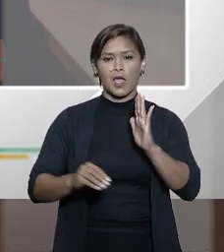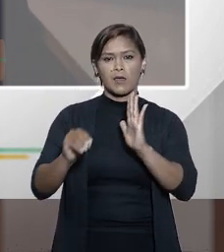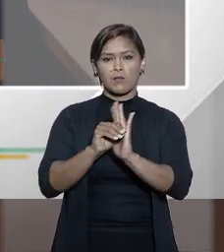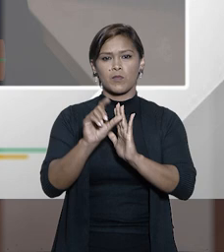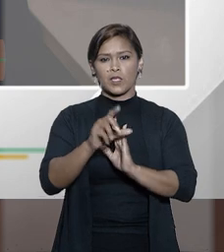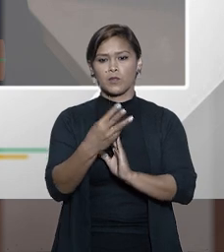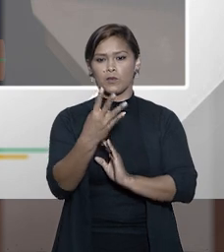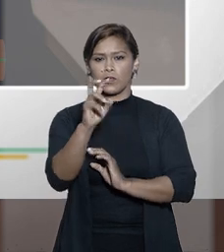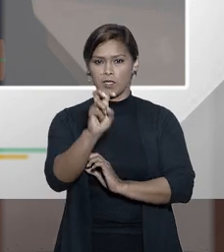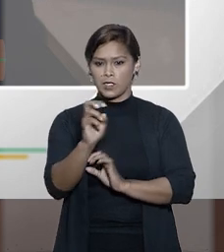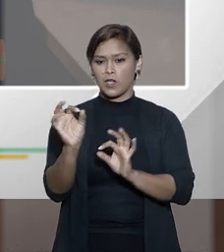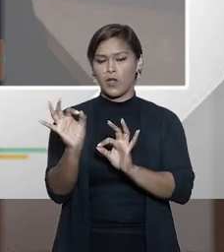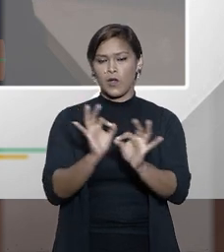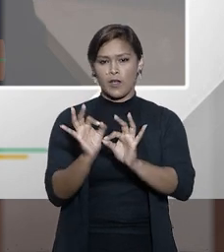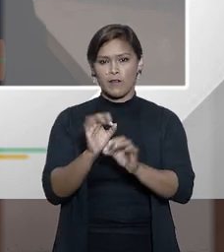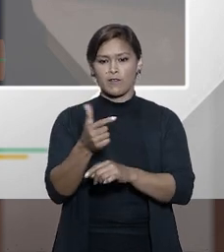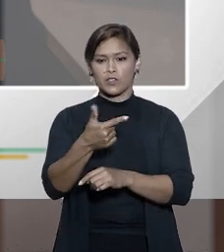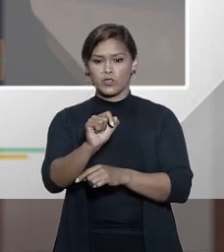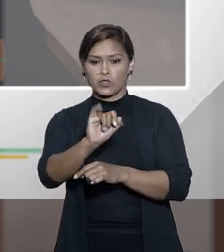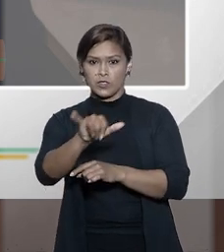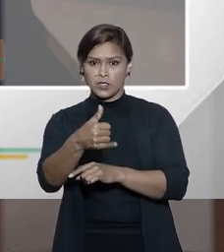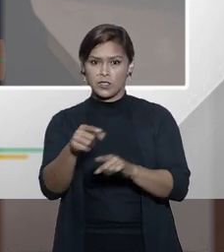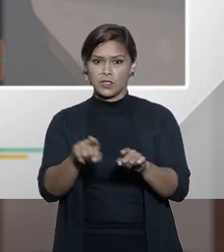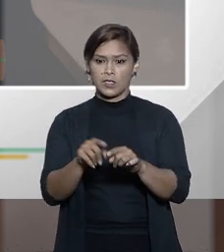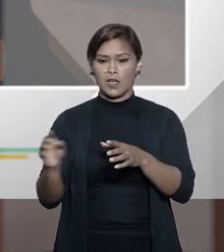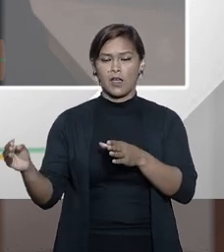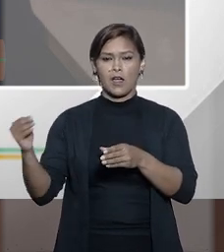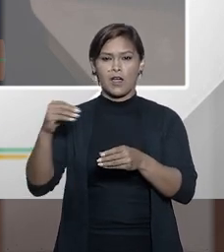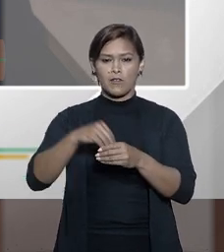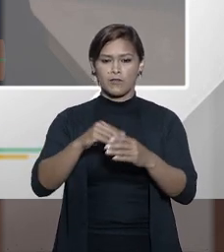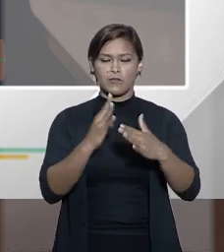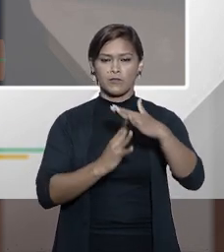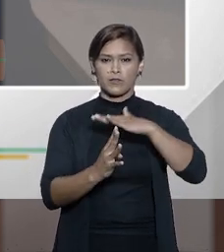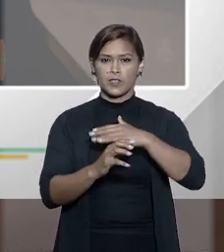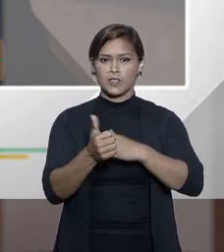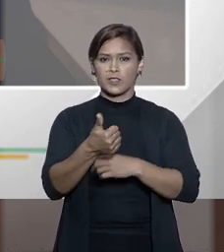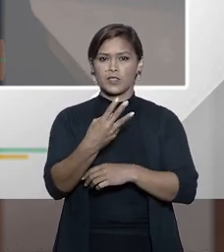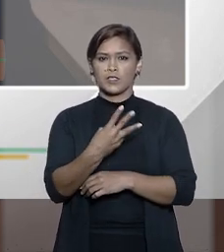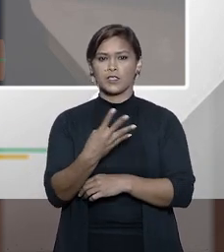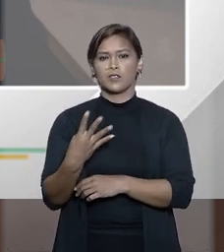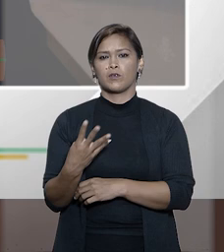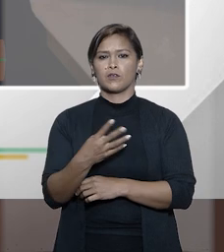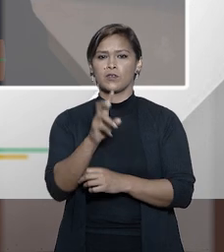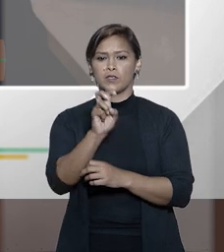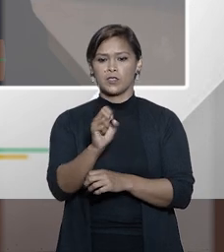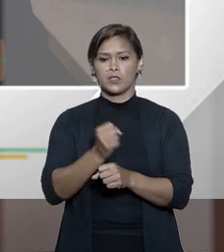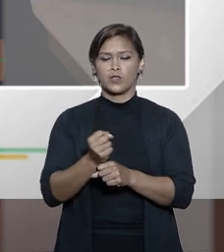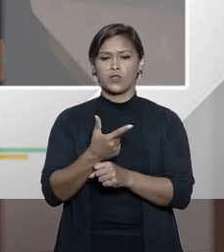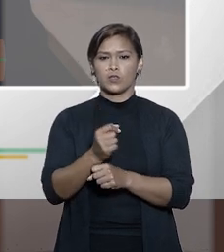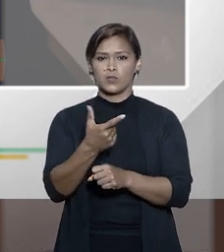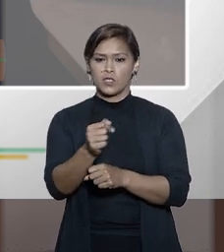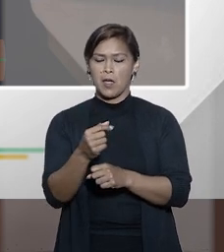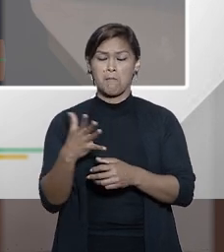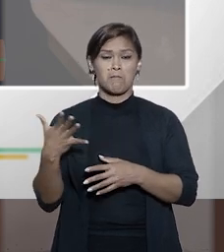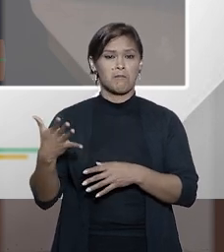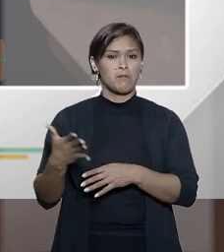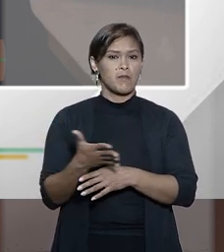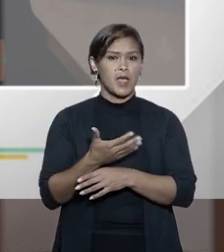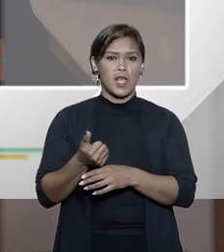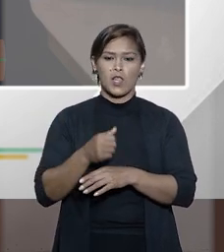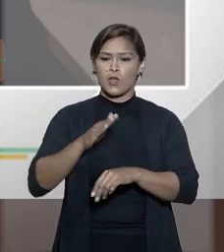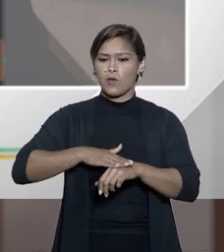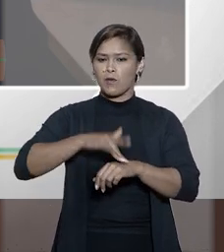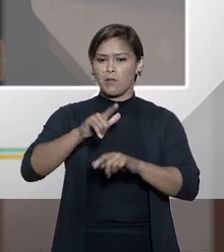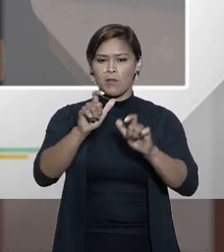da reforma do judiciário com a vinda da lei de imigração a 13.445 de 2017 seguramente melhorou o cenário,